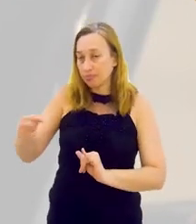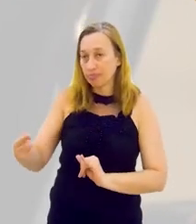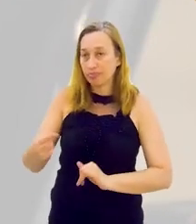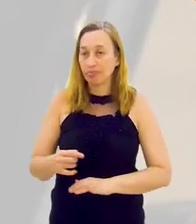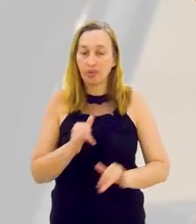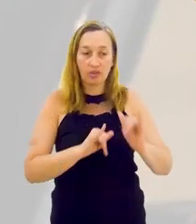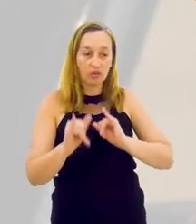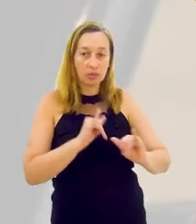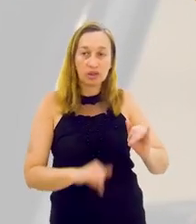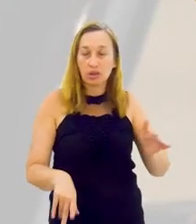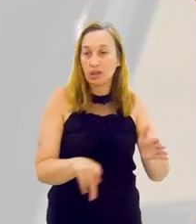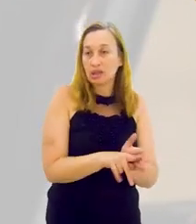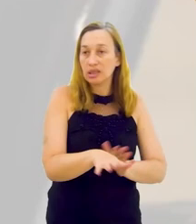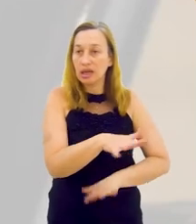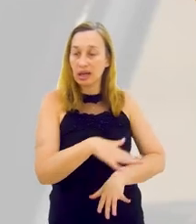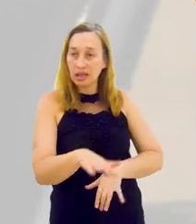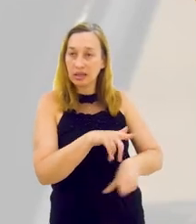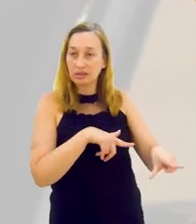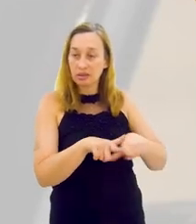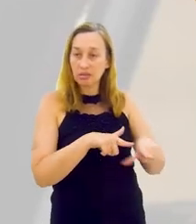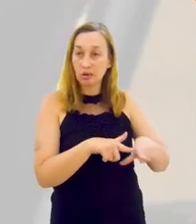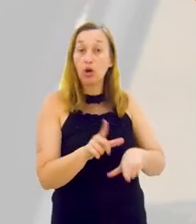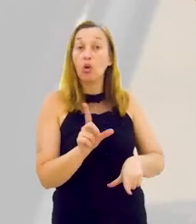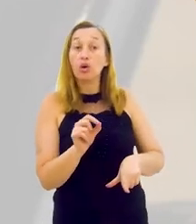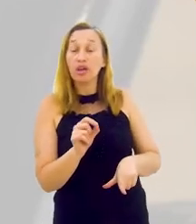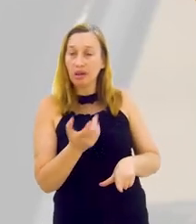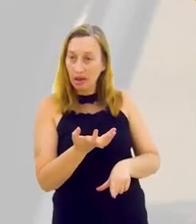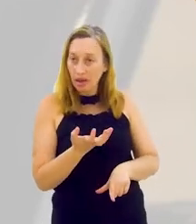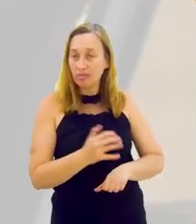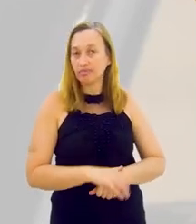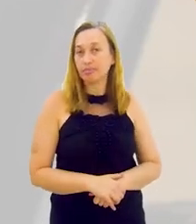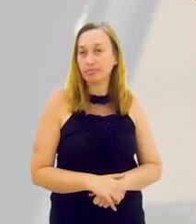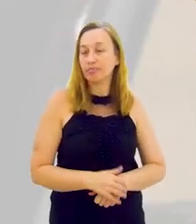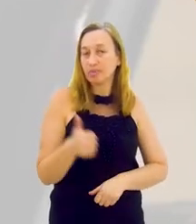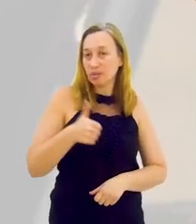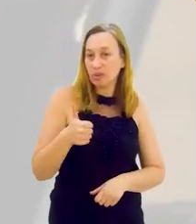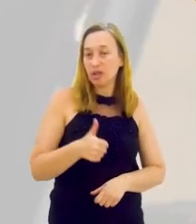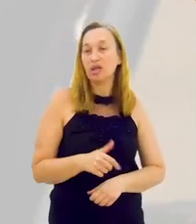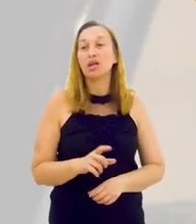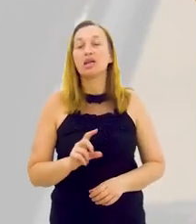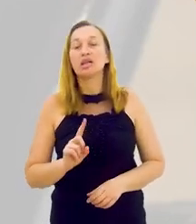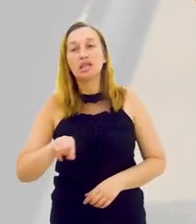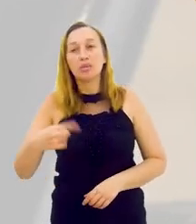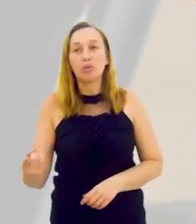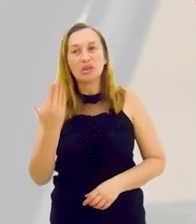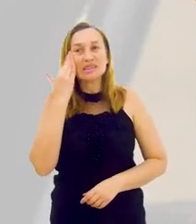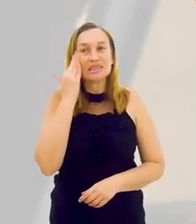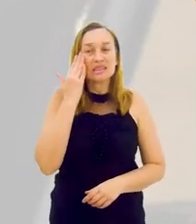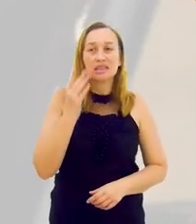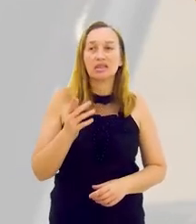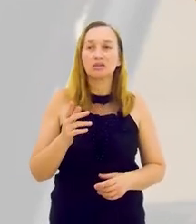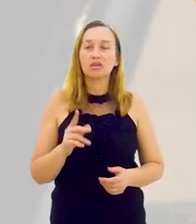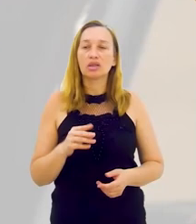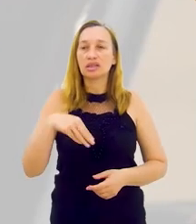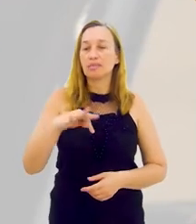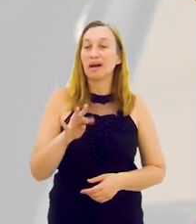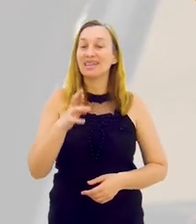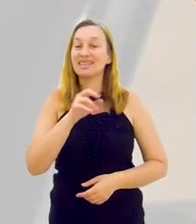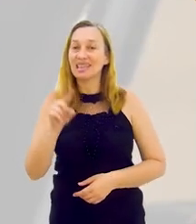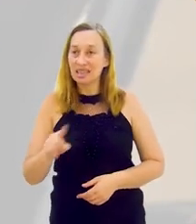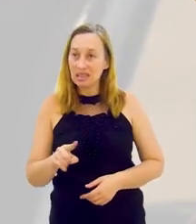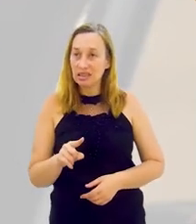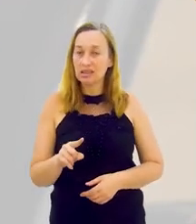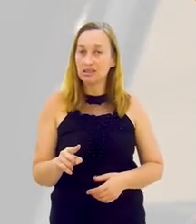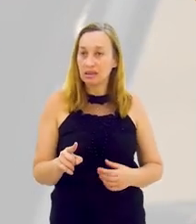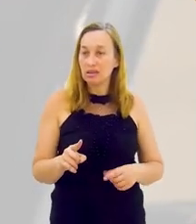a informação vem do mercado, exatamente para saber o o mercado quer. Esse é o primeiro passo. Em seguida, entender essa questão de matriz